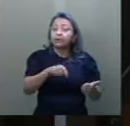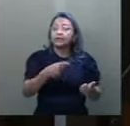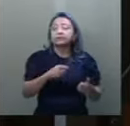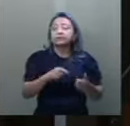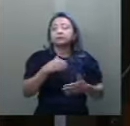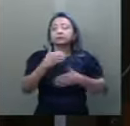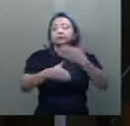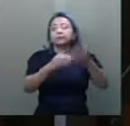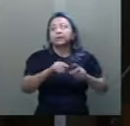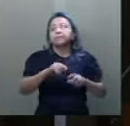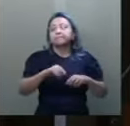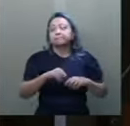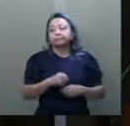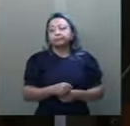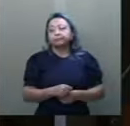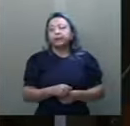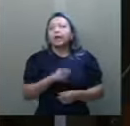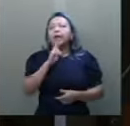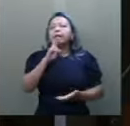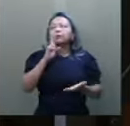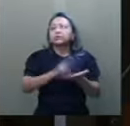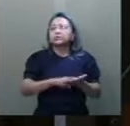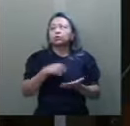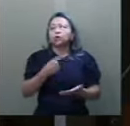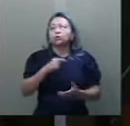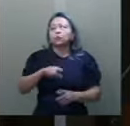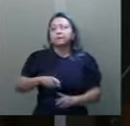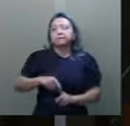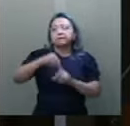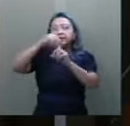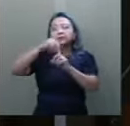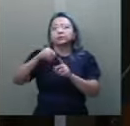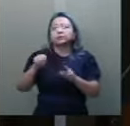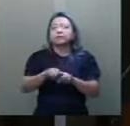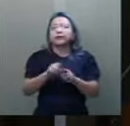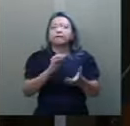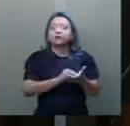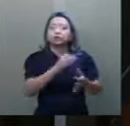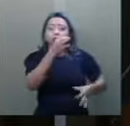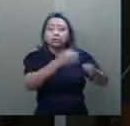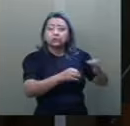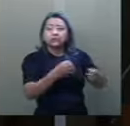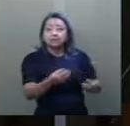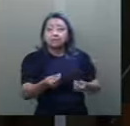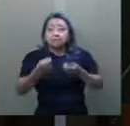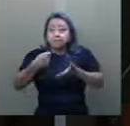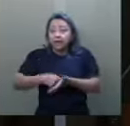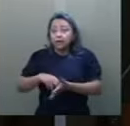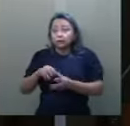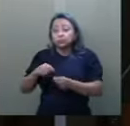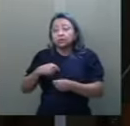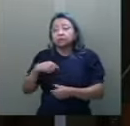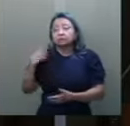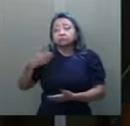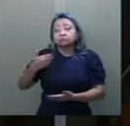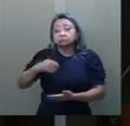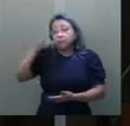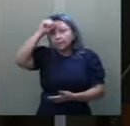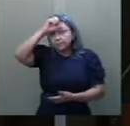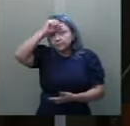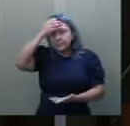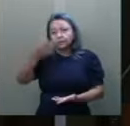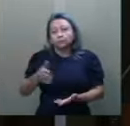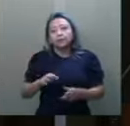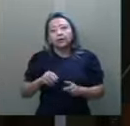construção milenar. Reconhecer nosso privilégio e a injustiça que banca esse privilégio é um longo aprendizado.